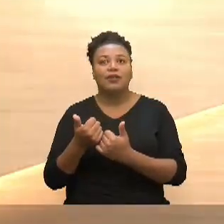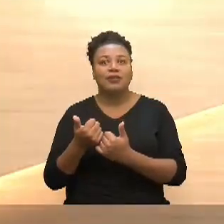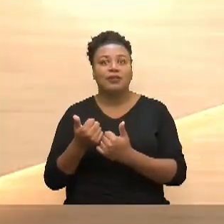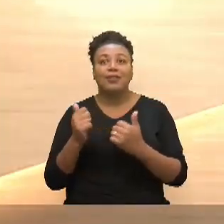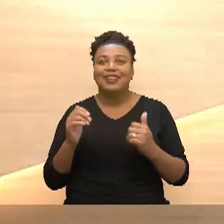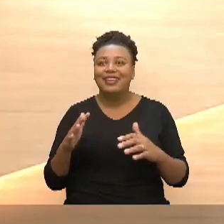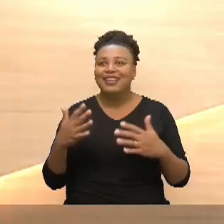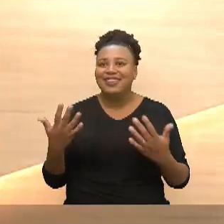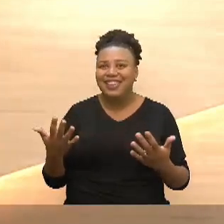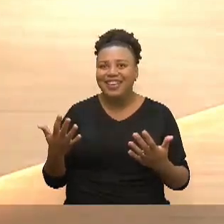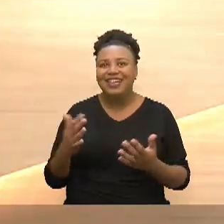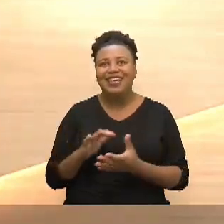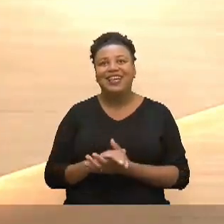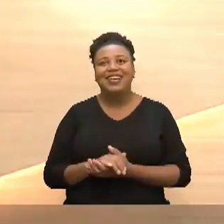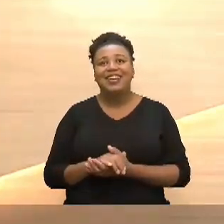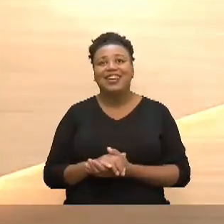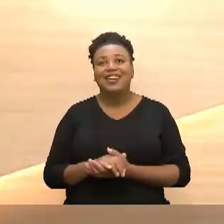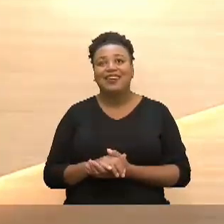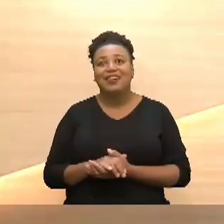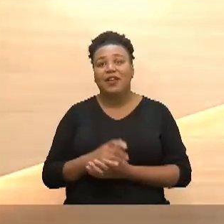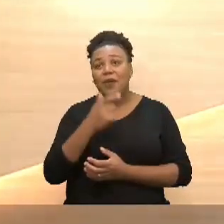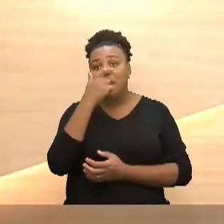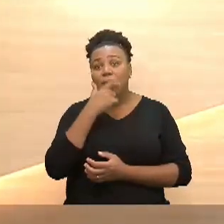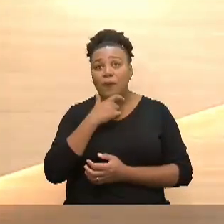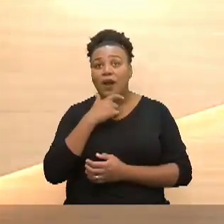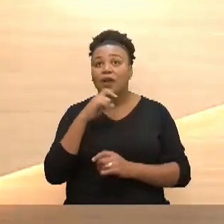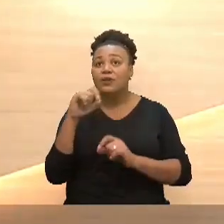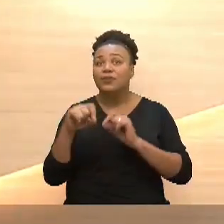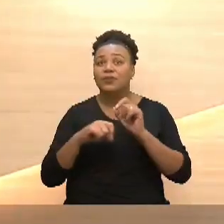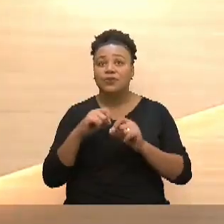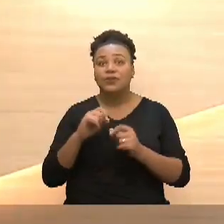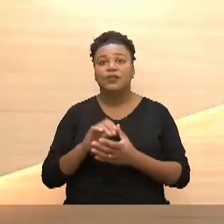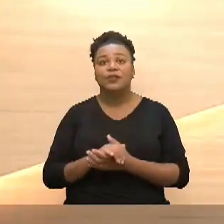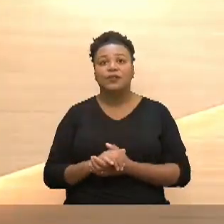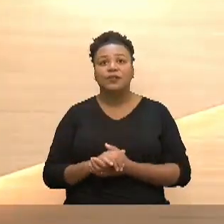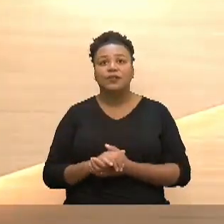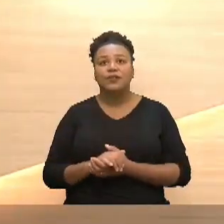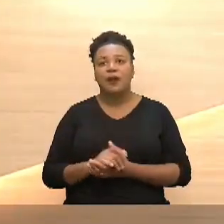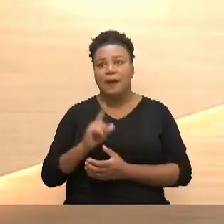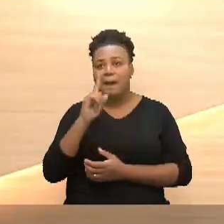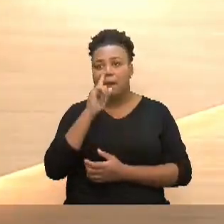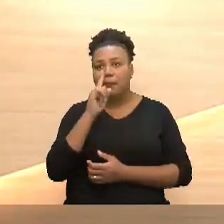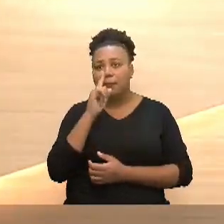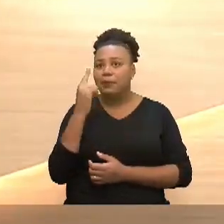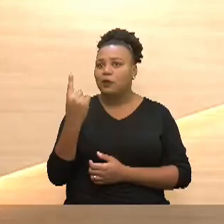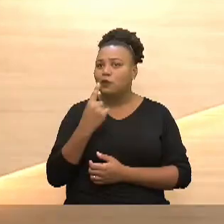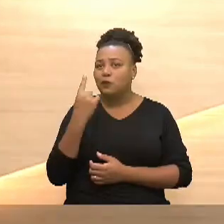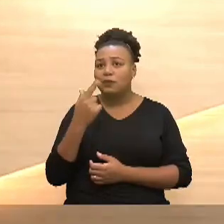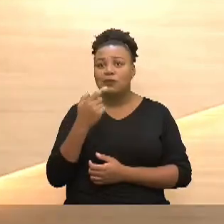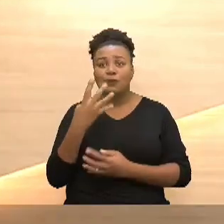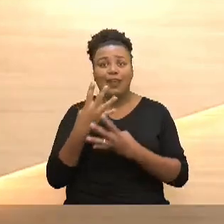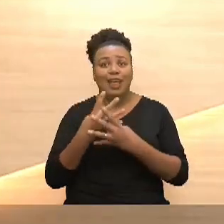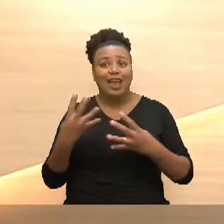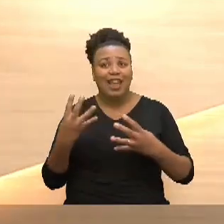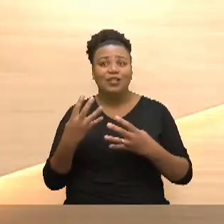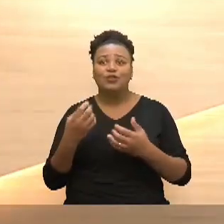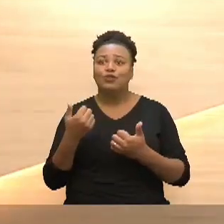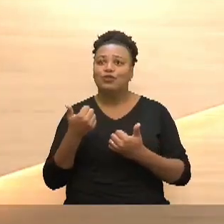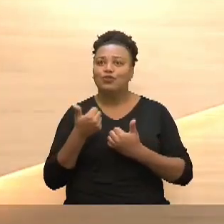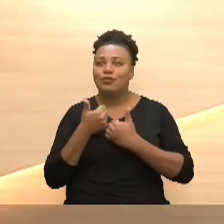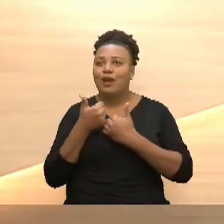então eu acho que as mães solo sem rede de apoio elas são